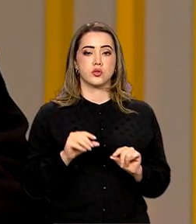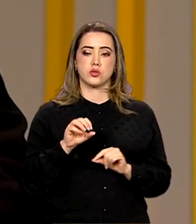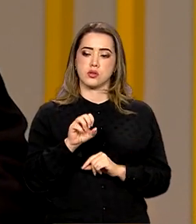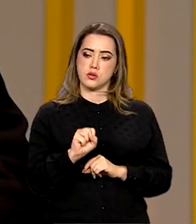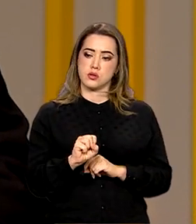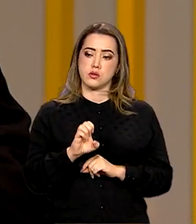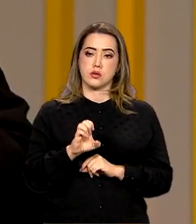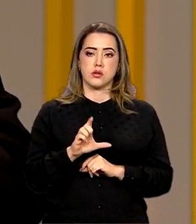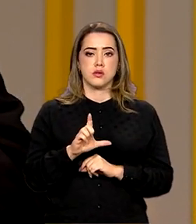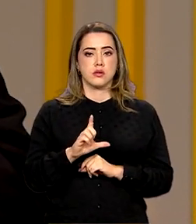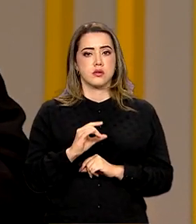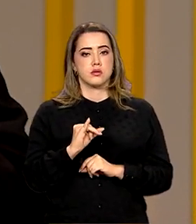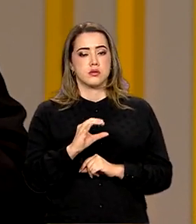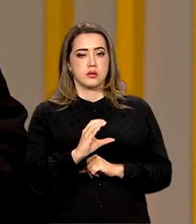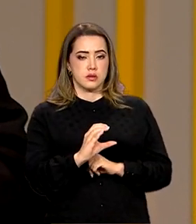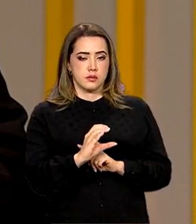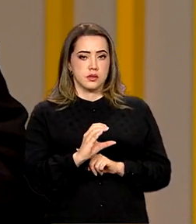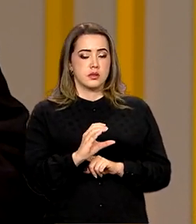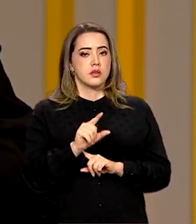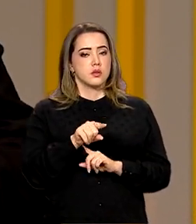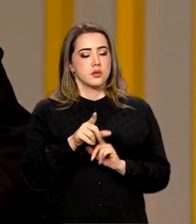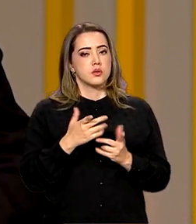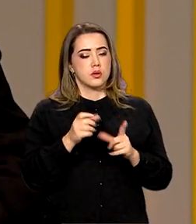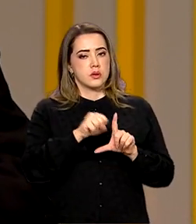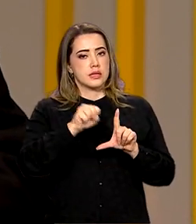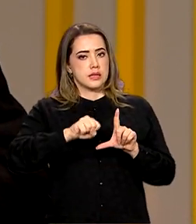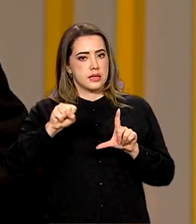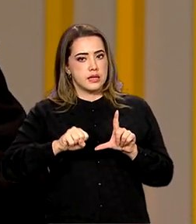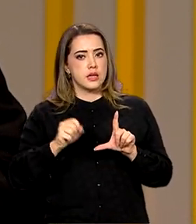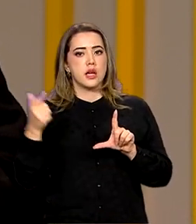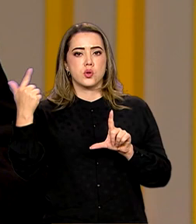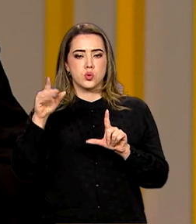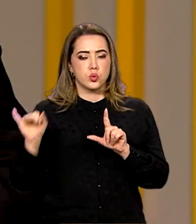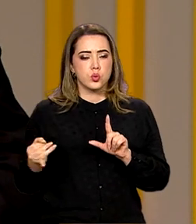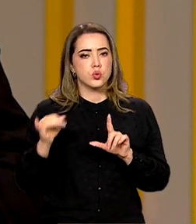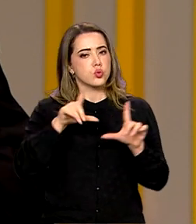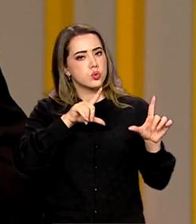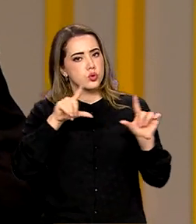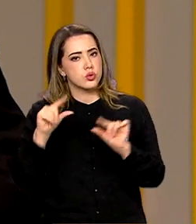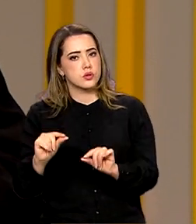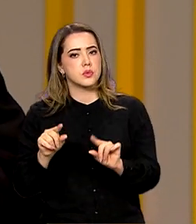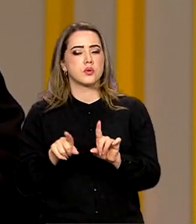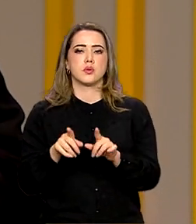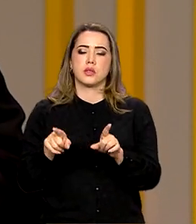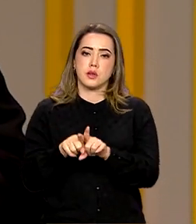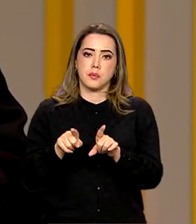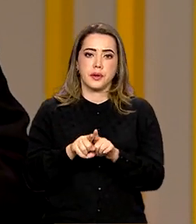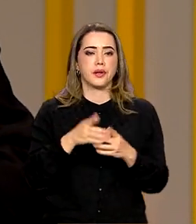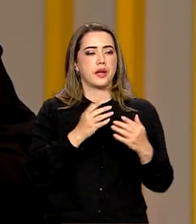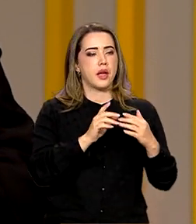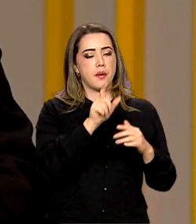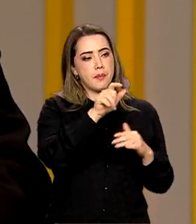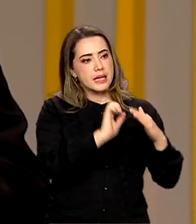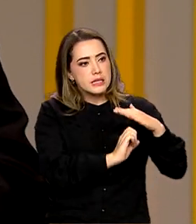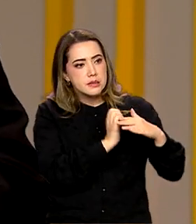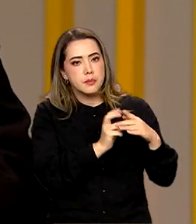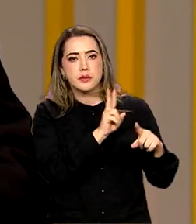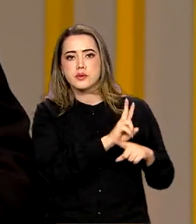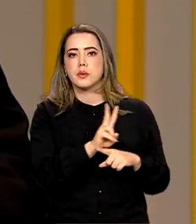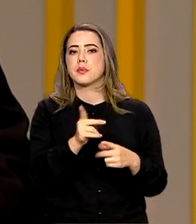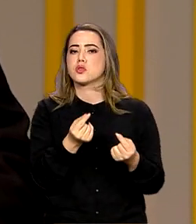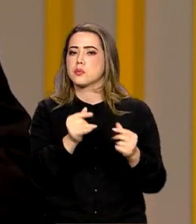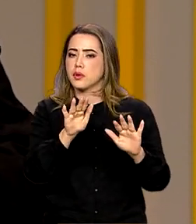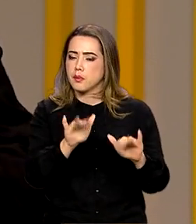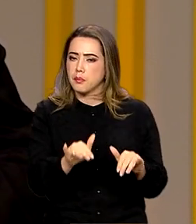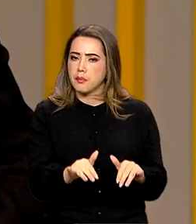demais taxas de juros caem, especial a taxa de juros ao consumidor, mas também a da pessoa jurídica, que é do empresário, né. Então, você tem uma